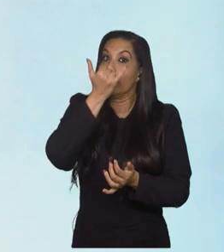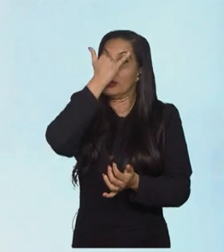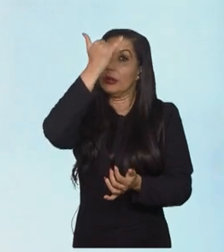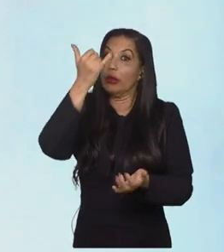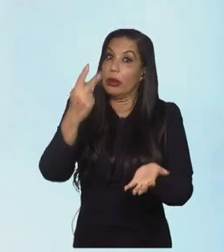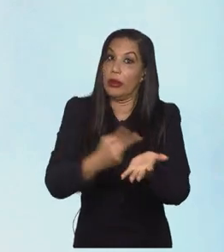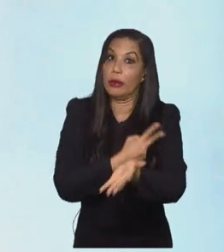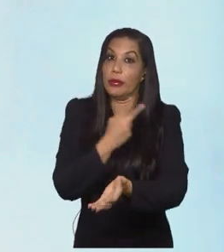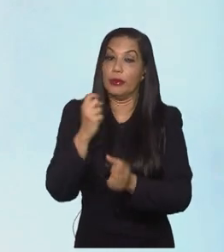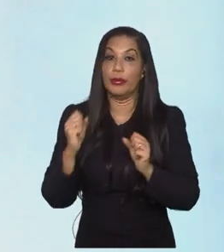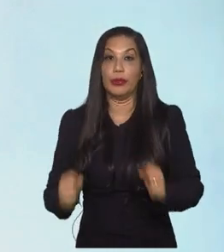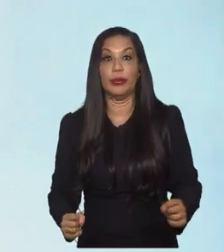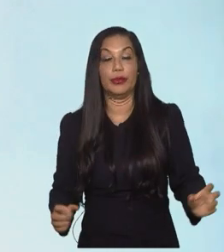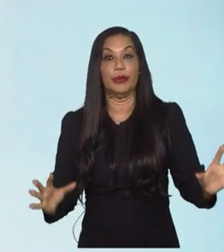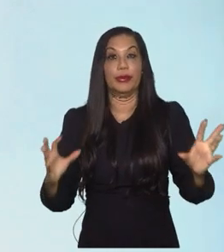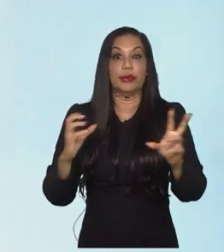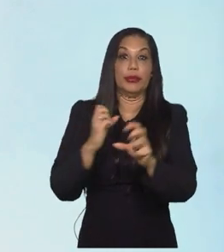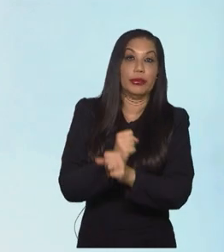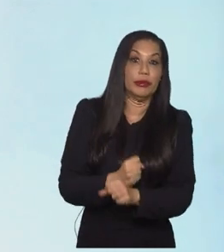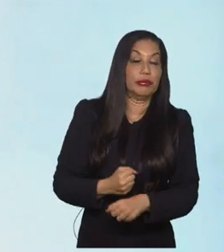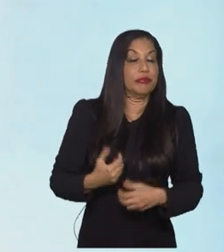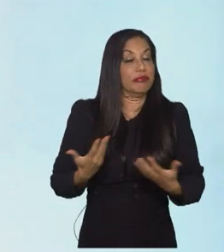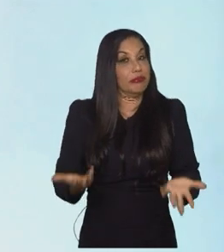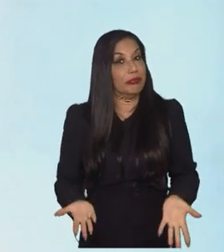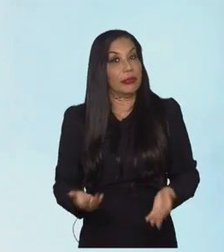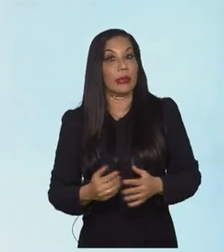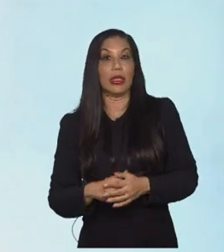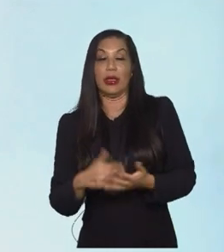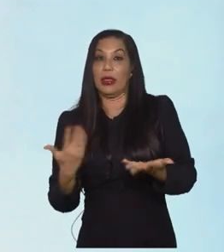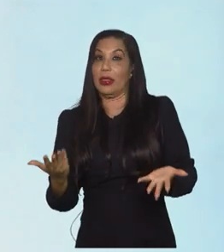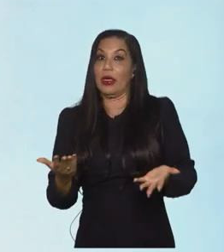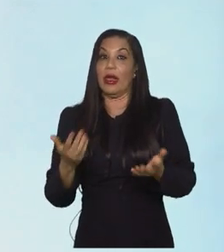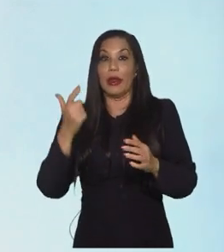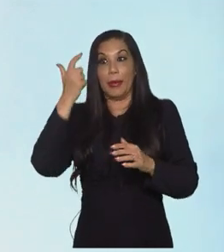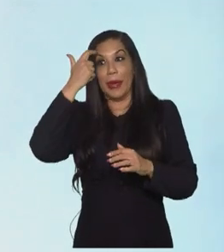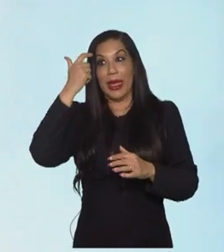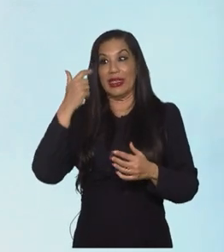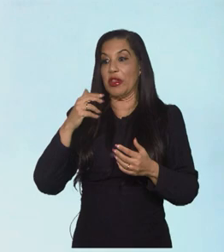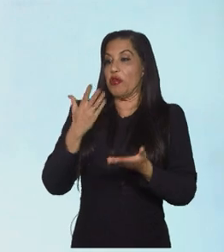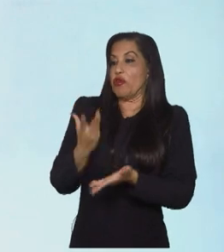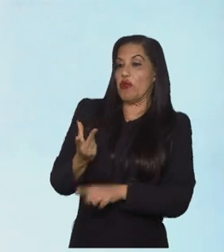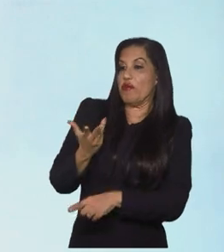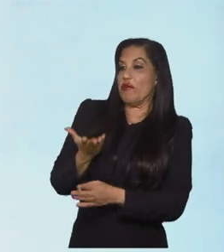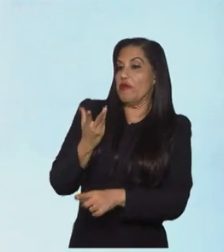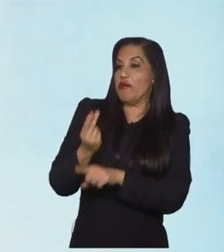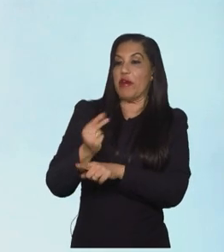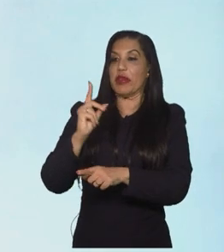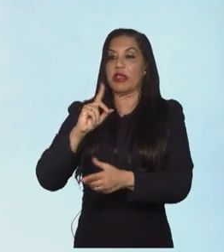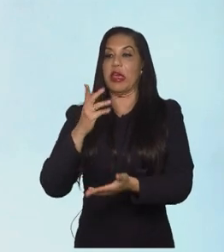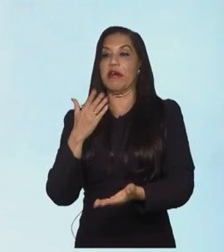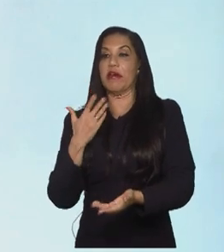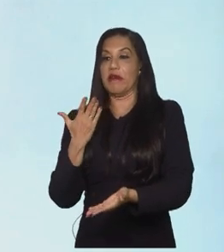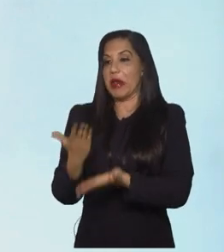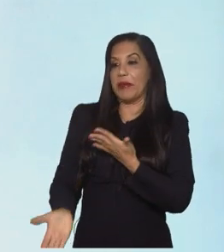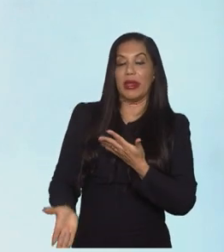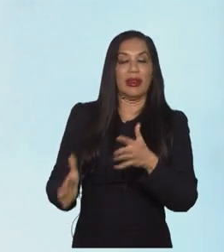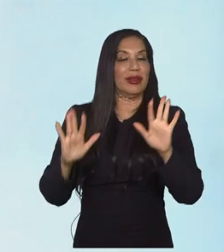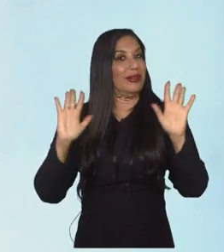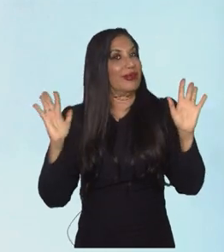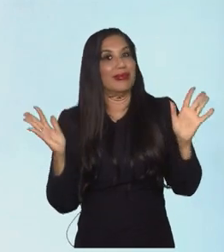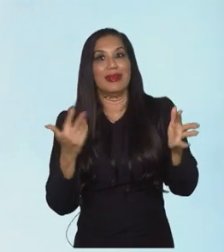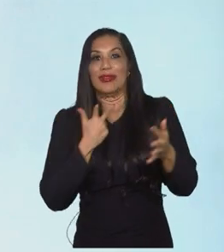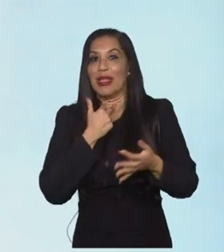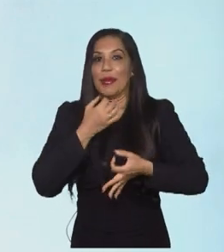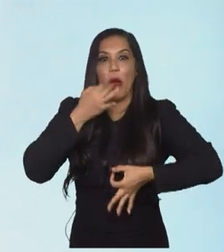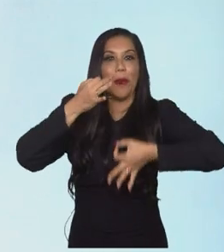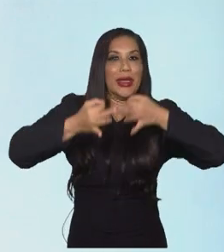tirando ponto, tirando saldo, a gente não pode descartar isso, até porque tem algumas jogadoras também interessantes dessa